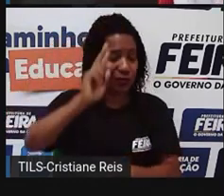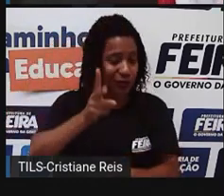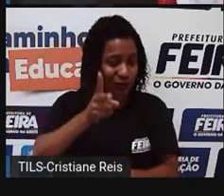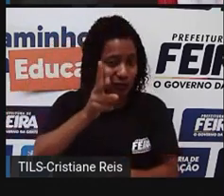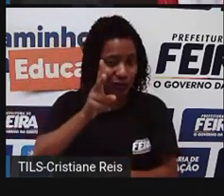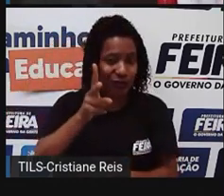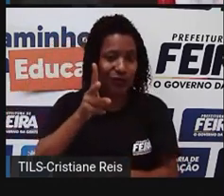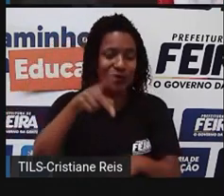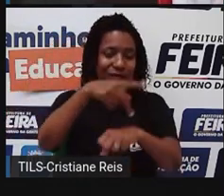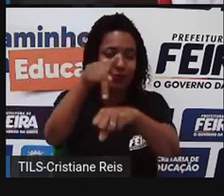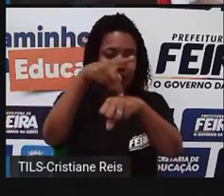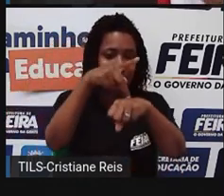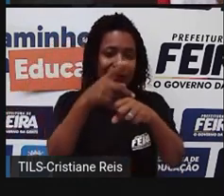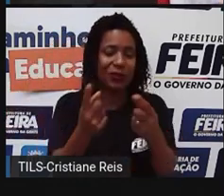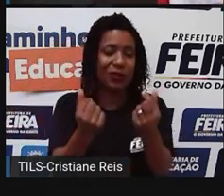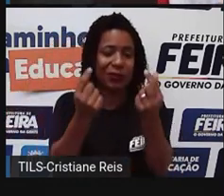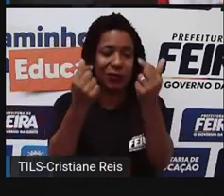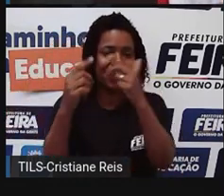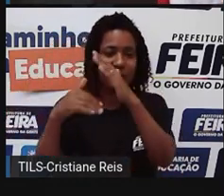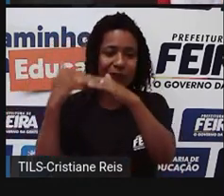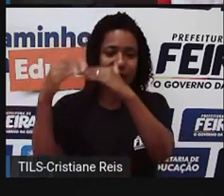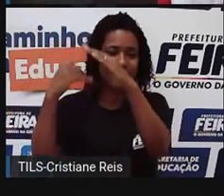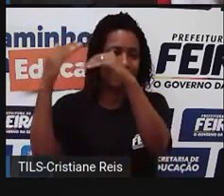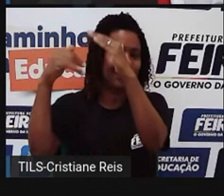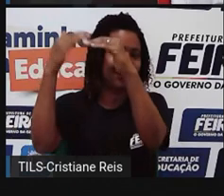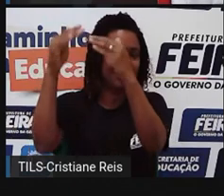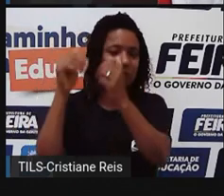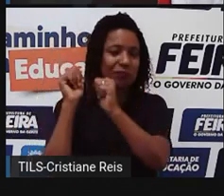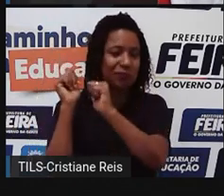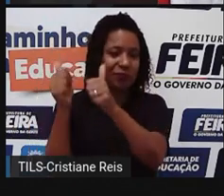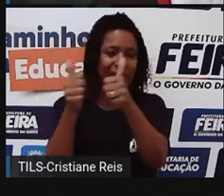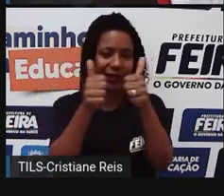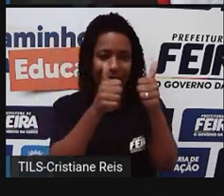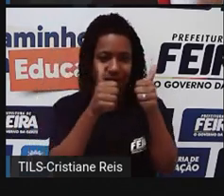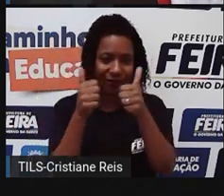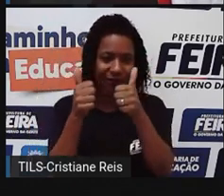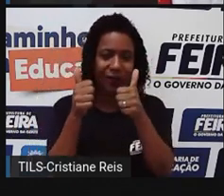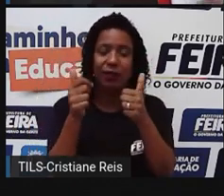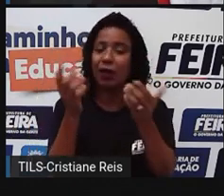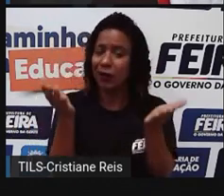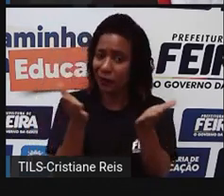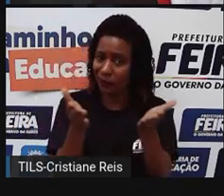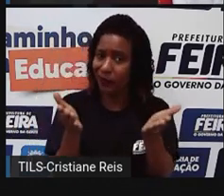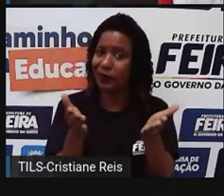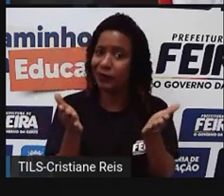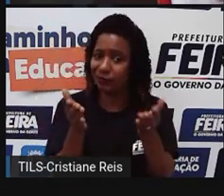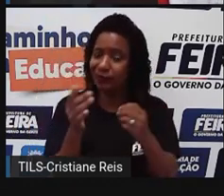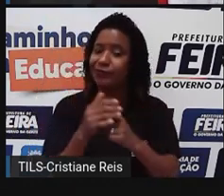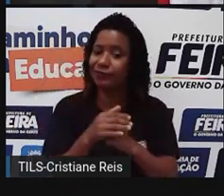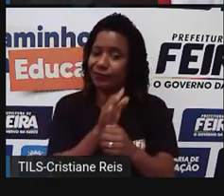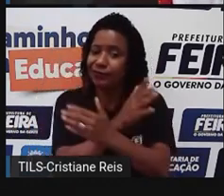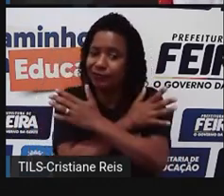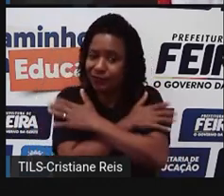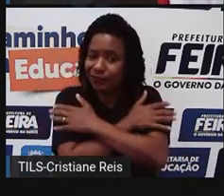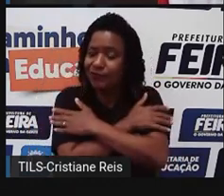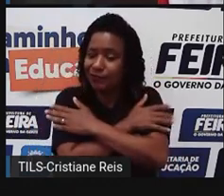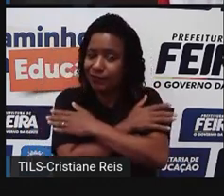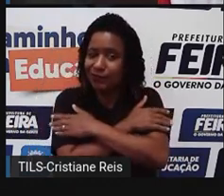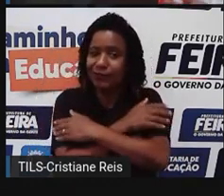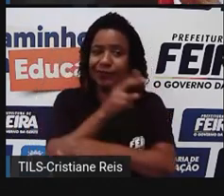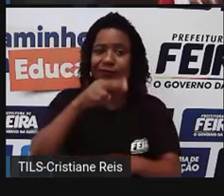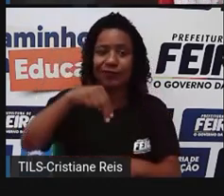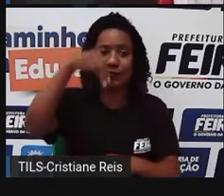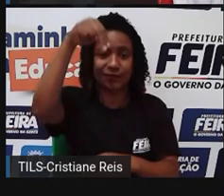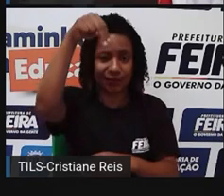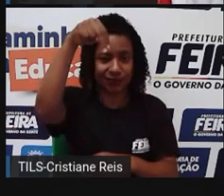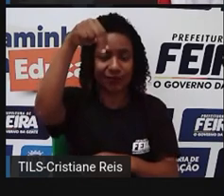é altamente desenvolvido, com, mesmo enfrentando alguns problemas agora, porque o problema do desemprego também está chegando a eles,